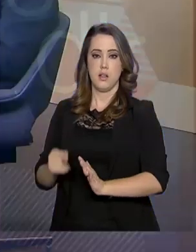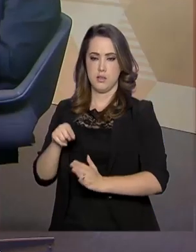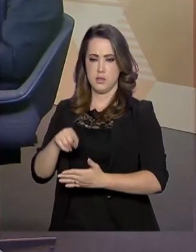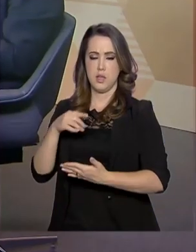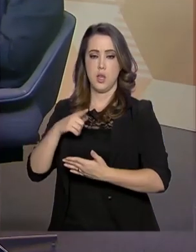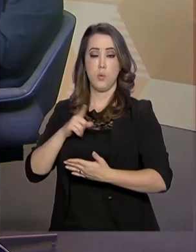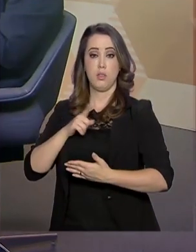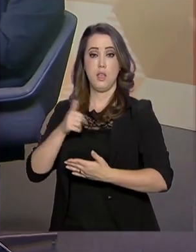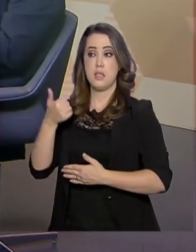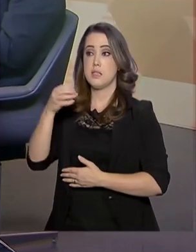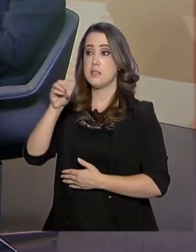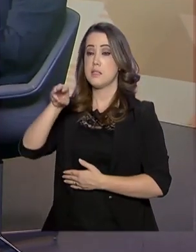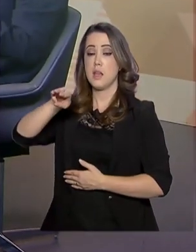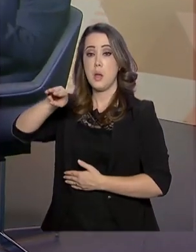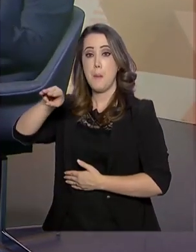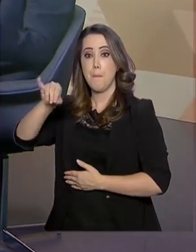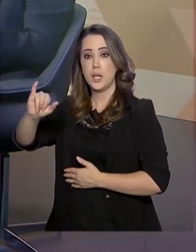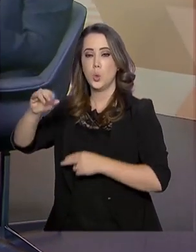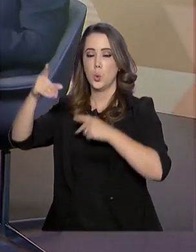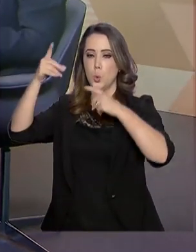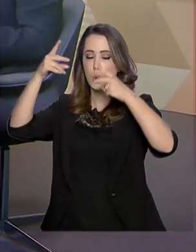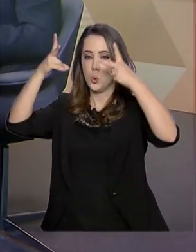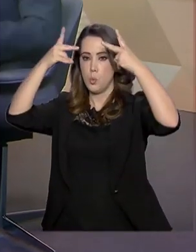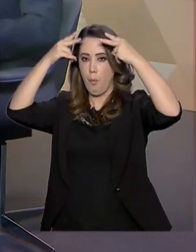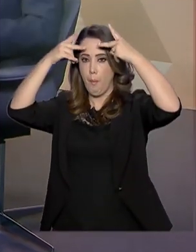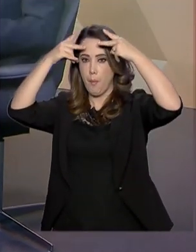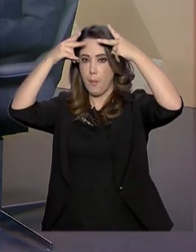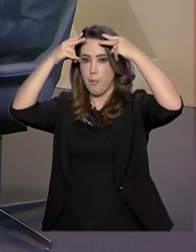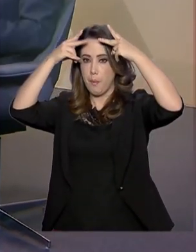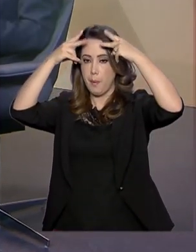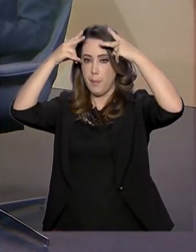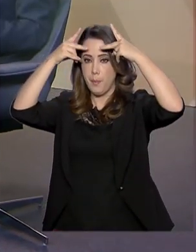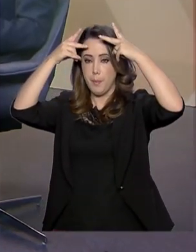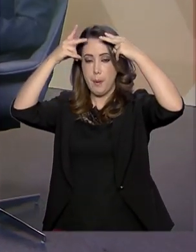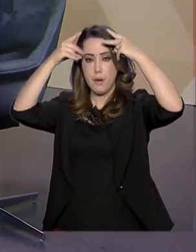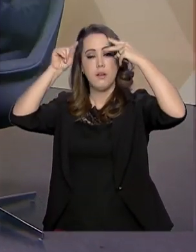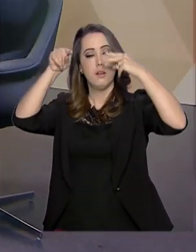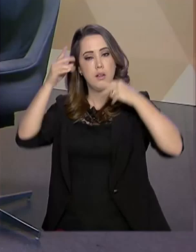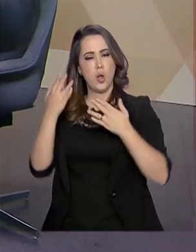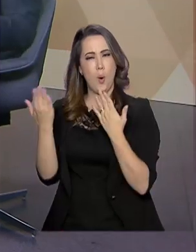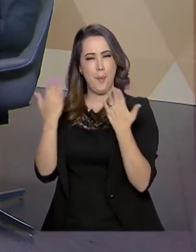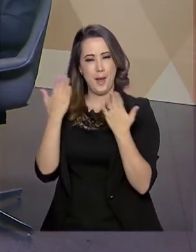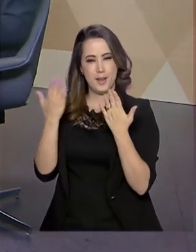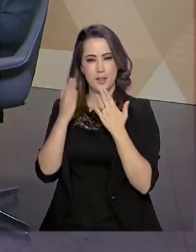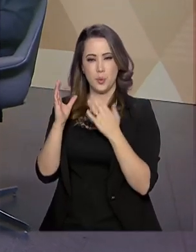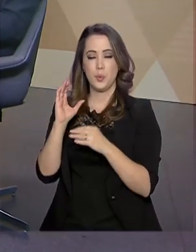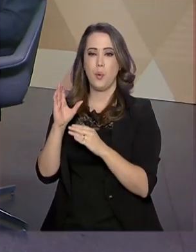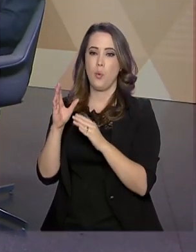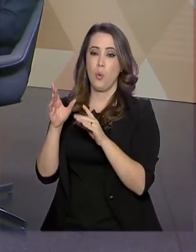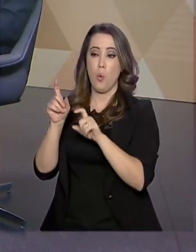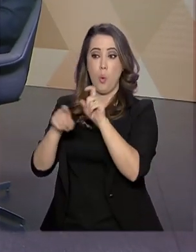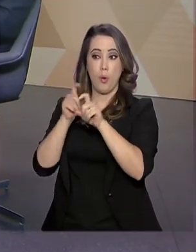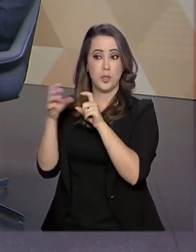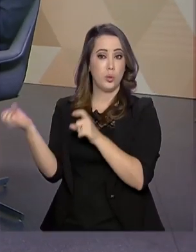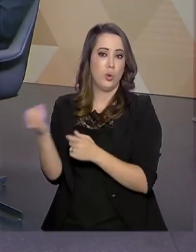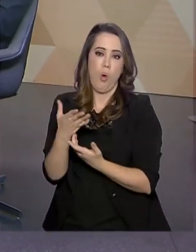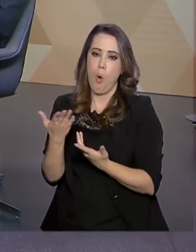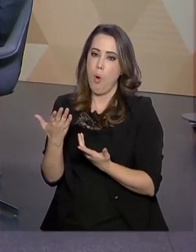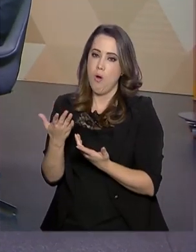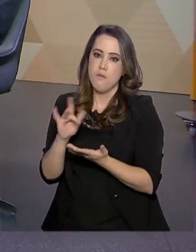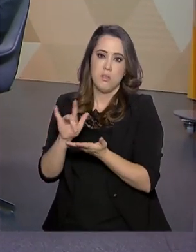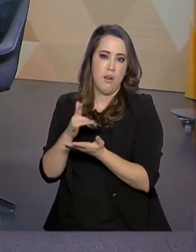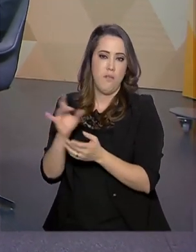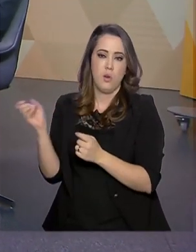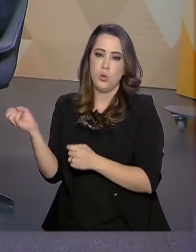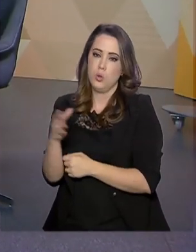E aí ela começa, quando ela, ela é que nem um CPU de computador zerado. É um iPhone que você comprou zerado. Aí, na medida